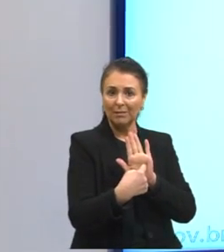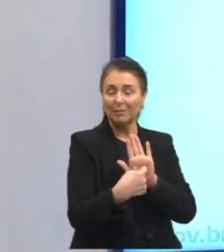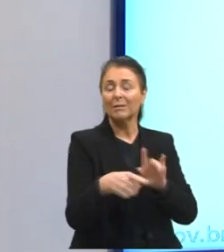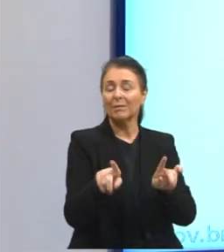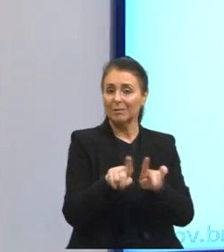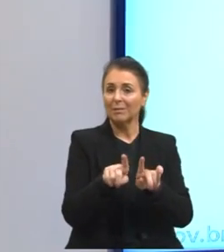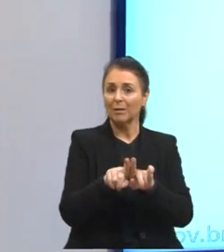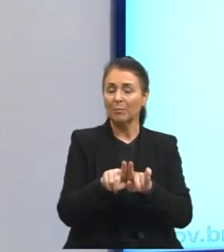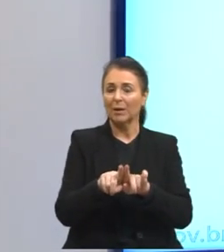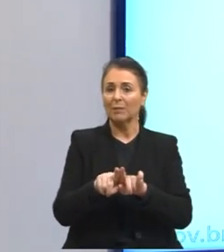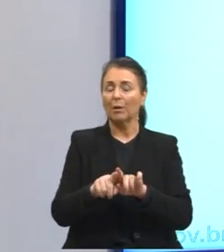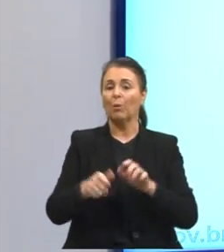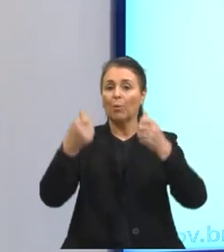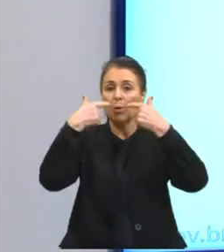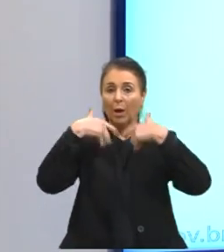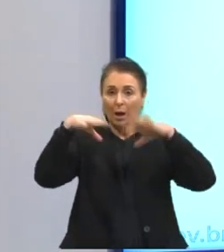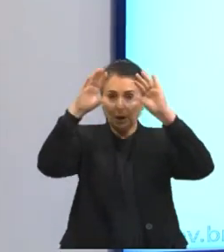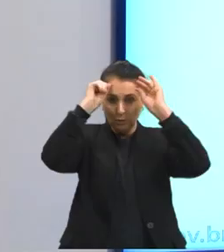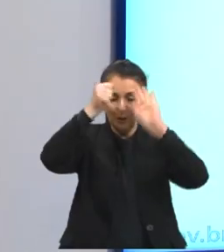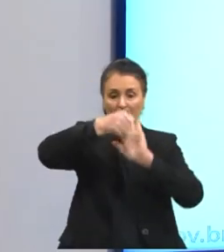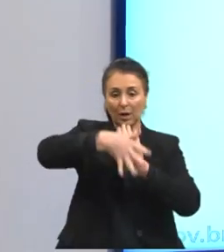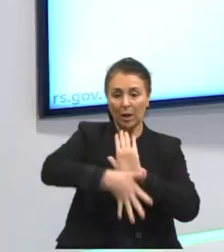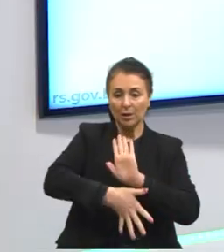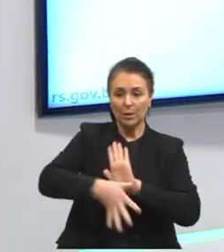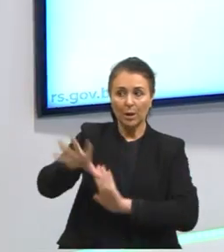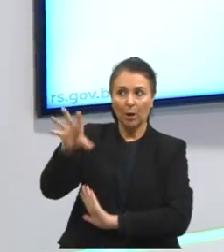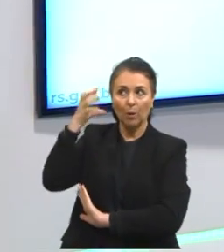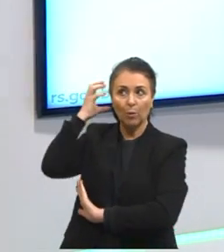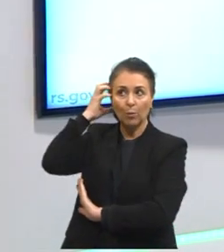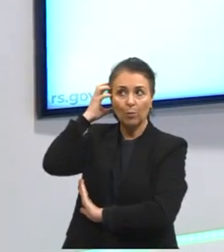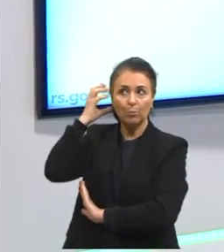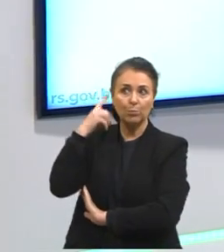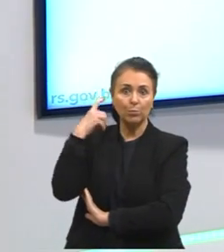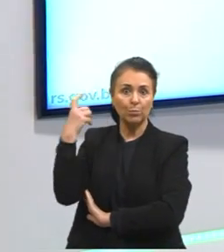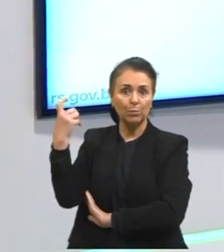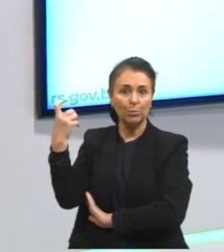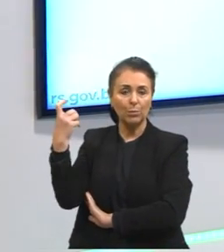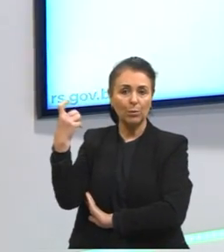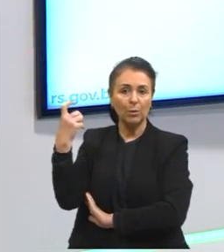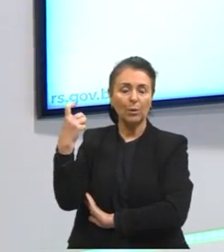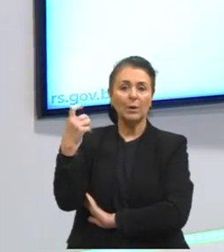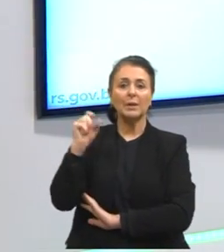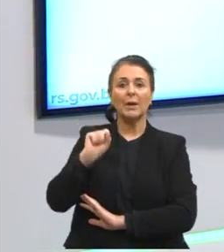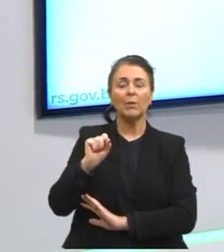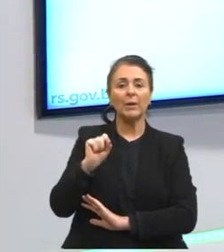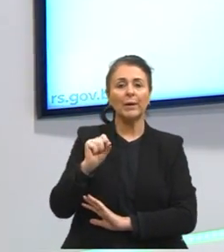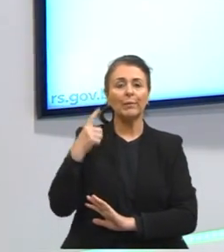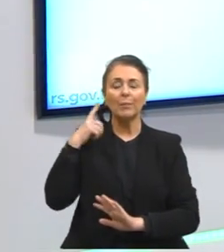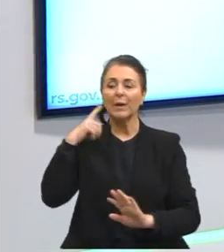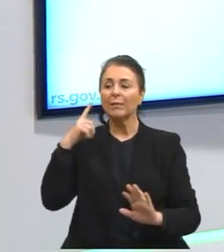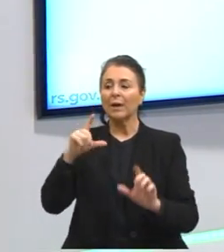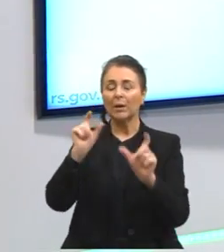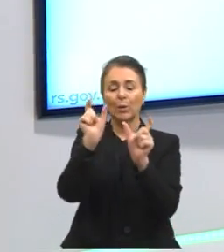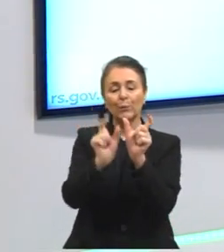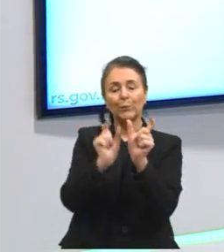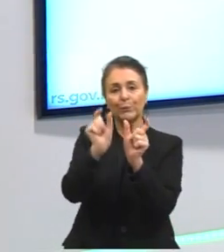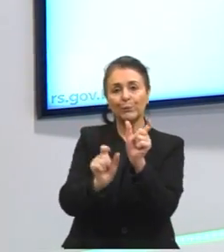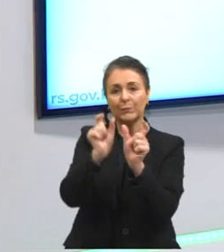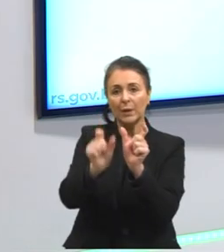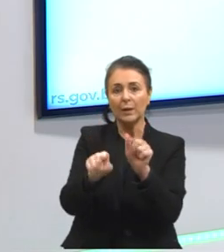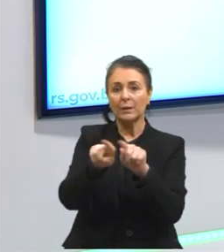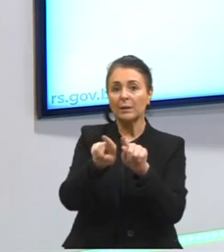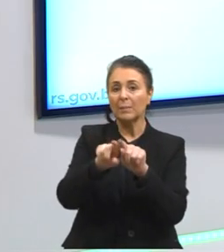figuras de linguagem ligadas ao som, como a literação, as anáforas e assim por diante.